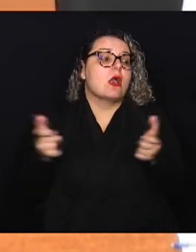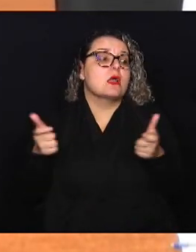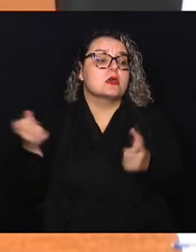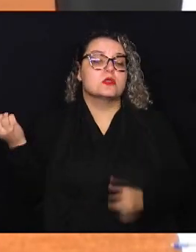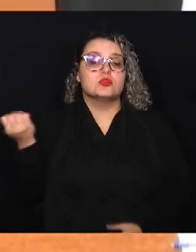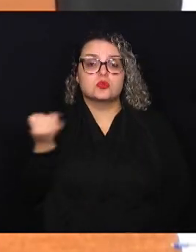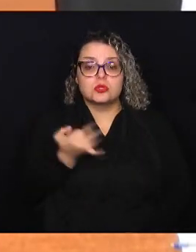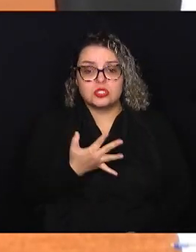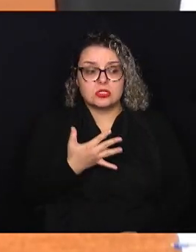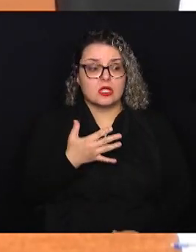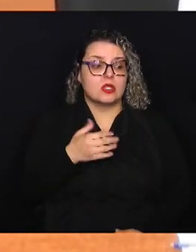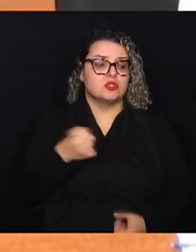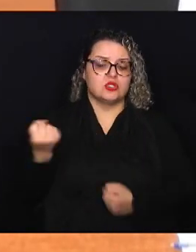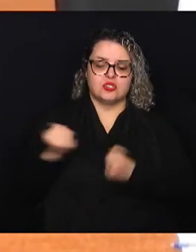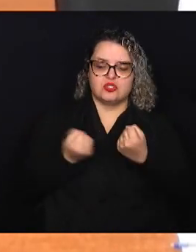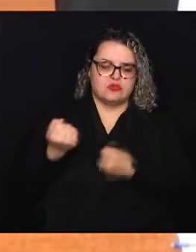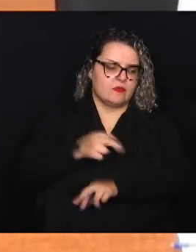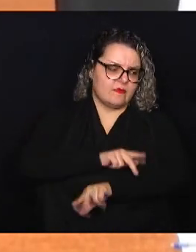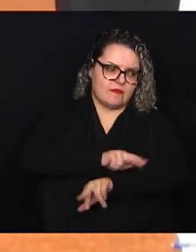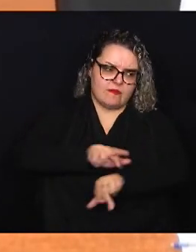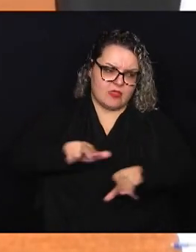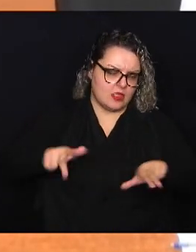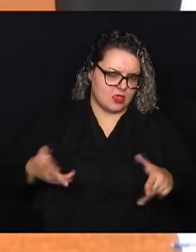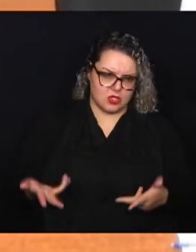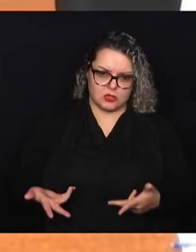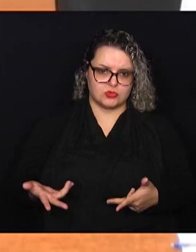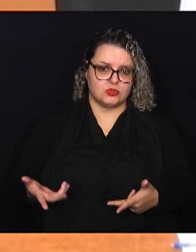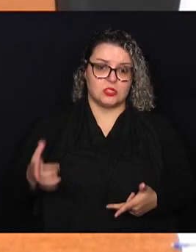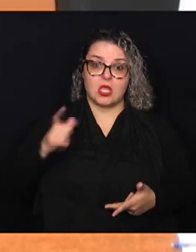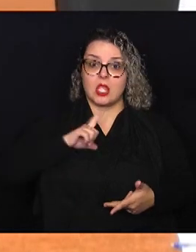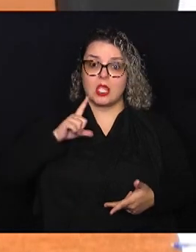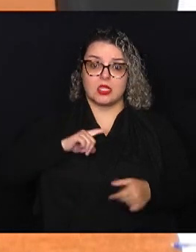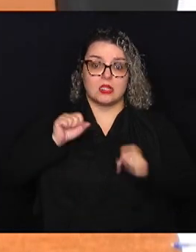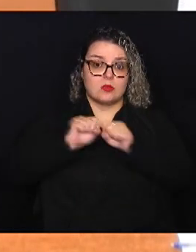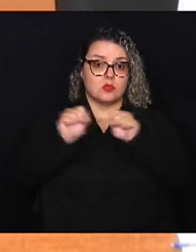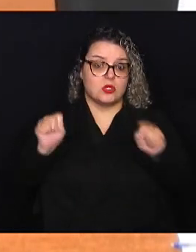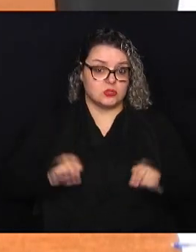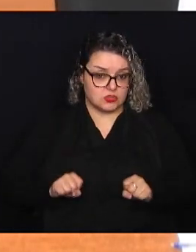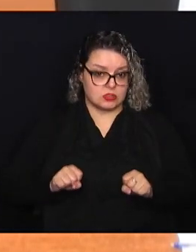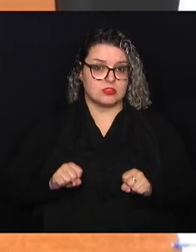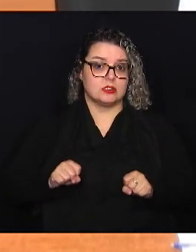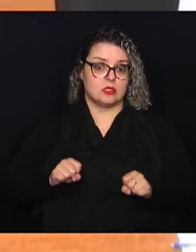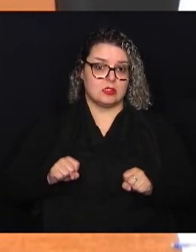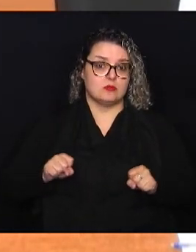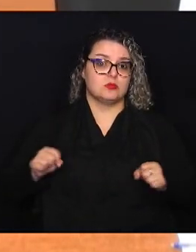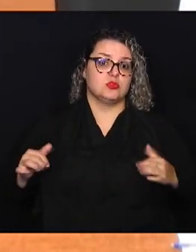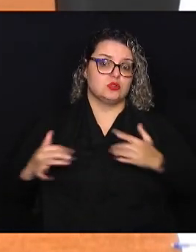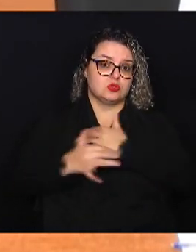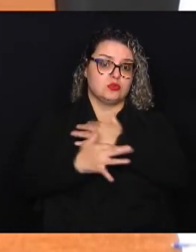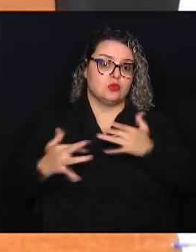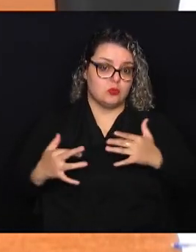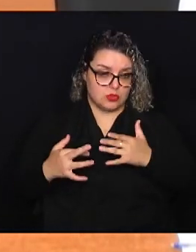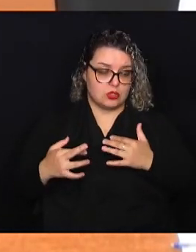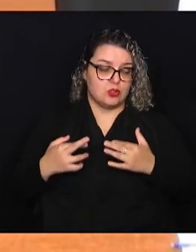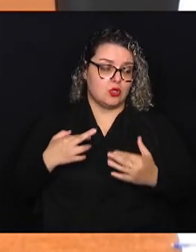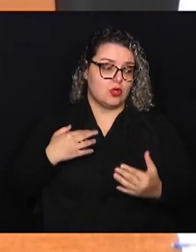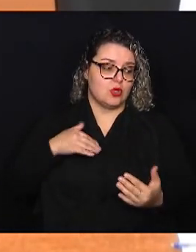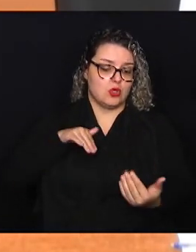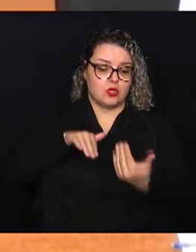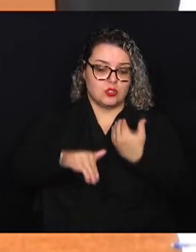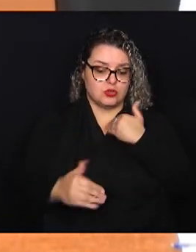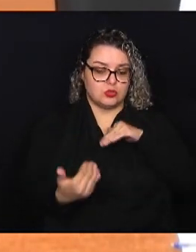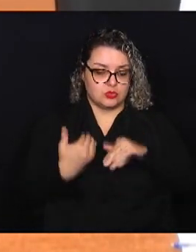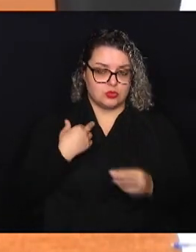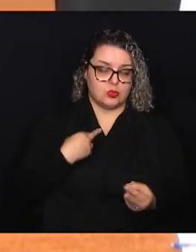de veículos que nós temos hoje no nosso sistema urbano rodoviário e também tem uma questão